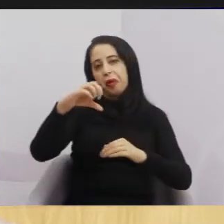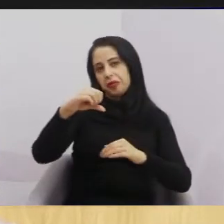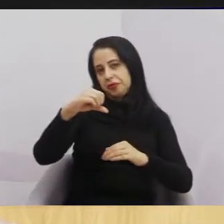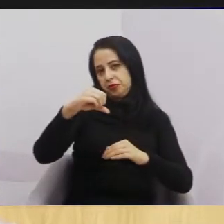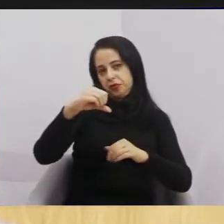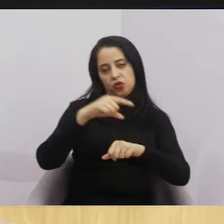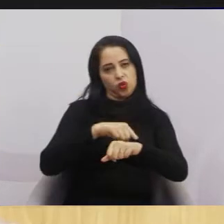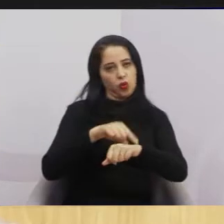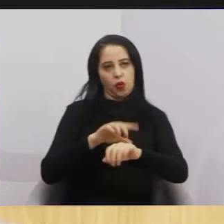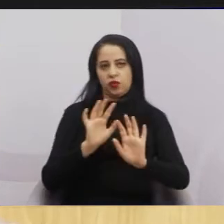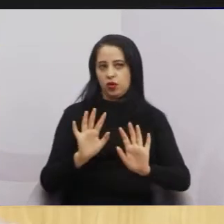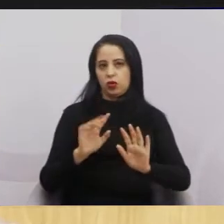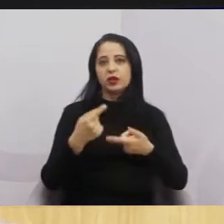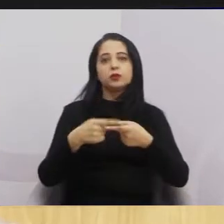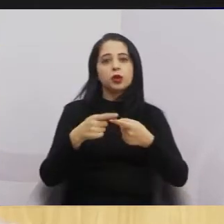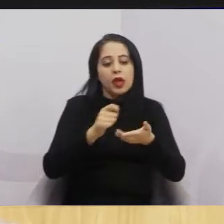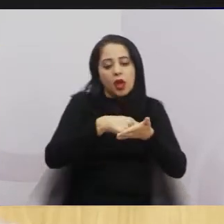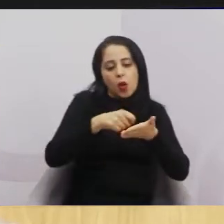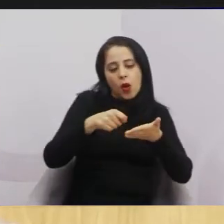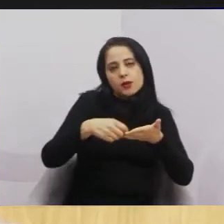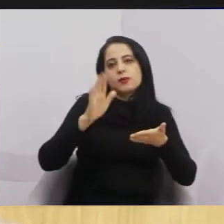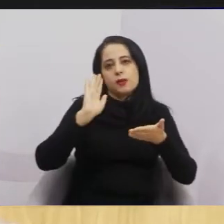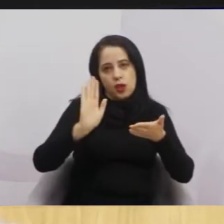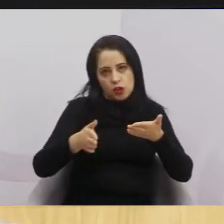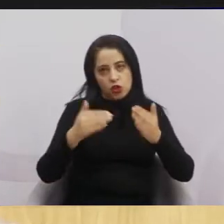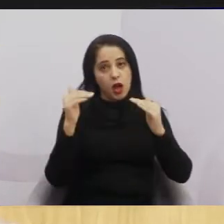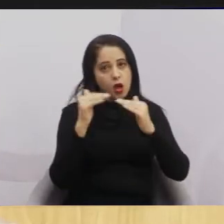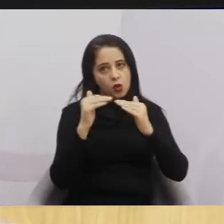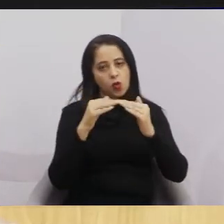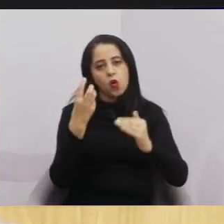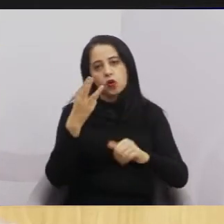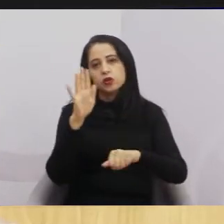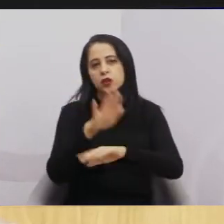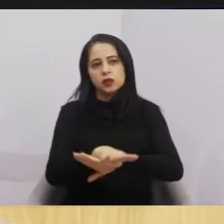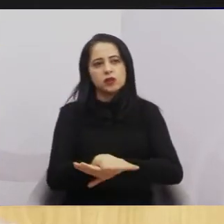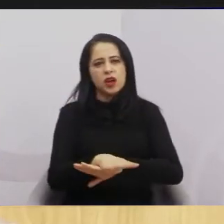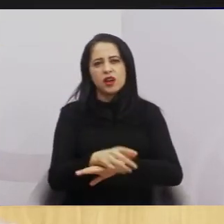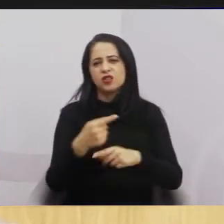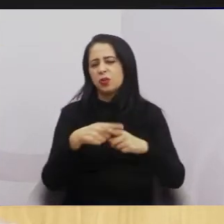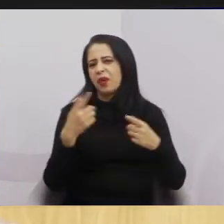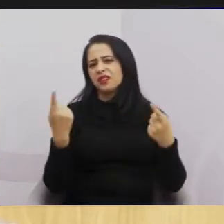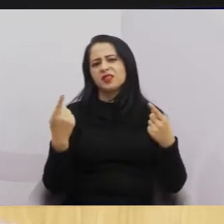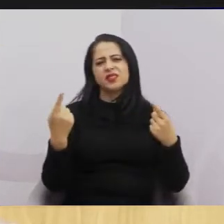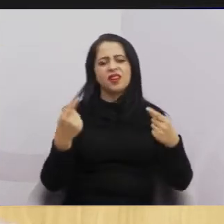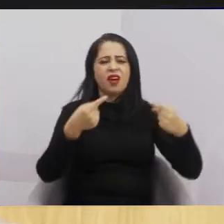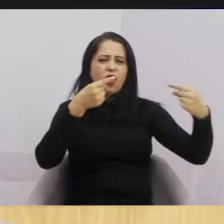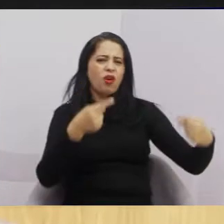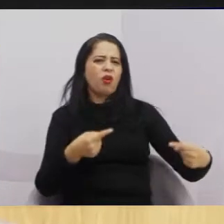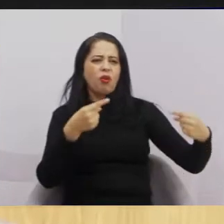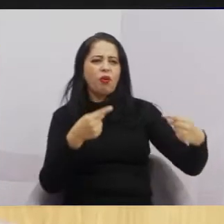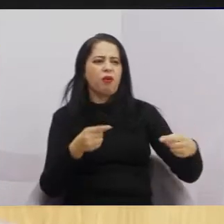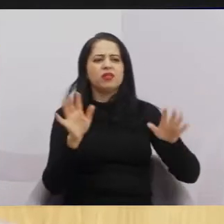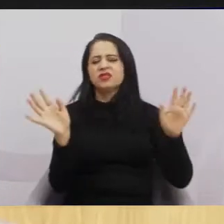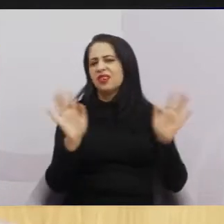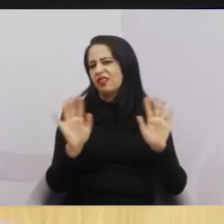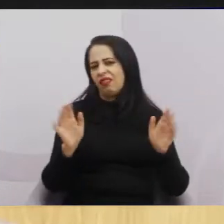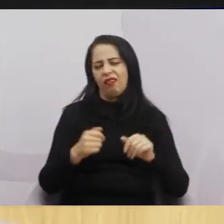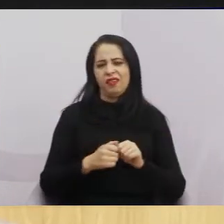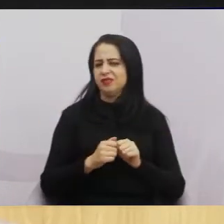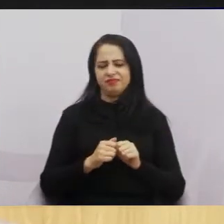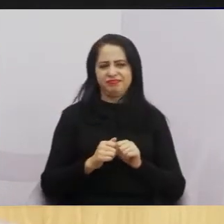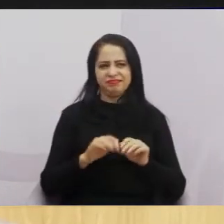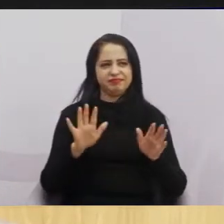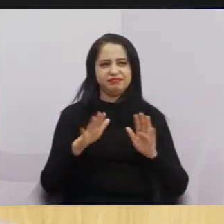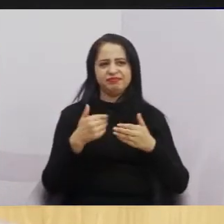horas, então, tanto é que eu não assinei aí com os vereadores. Mas nada contra, quer mudar para nove horas por causa de, às vezes, um por causa do